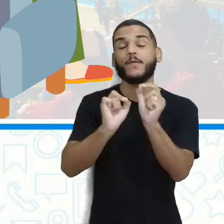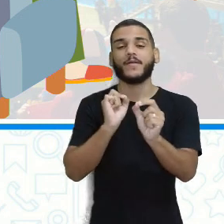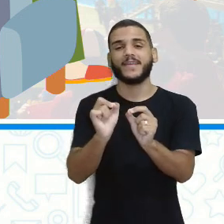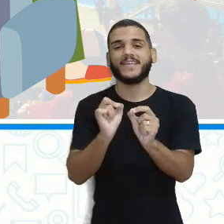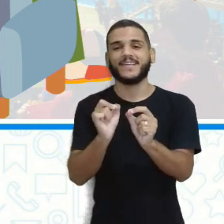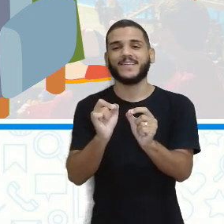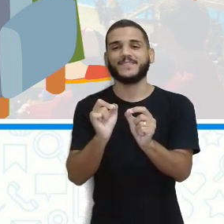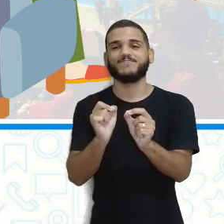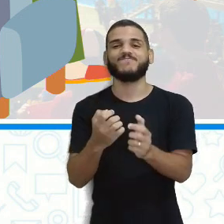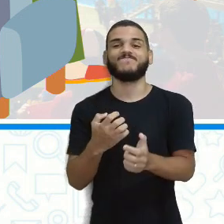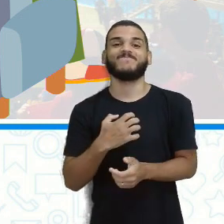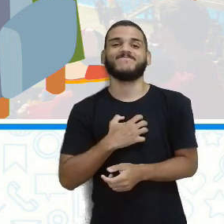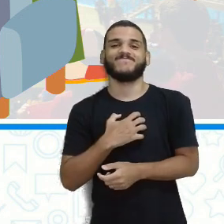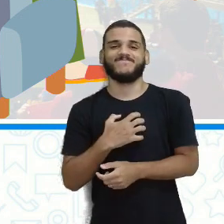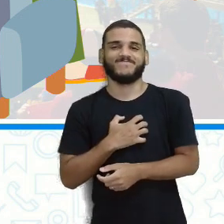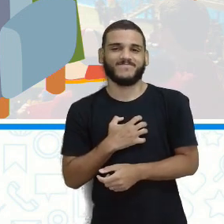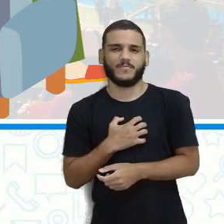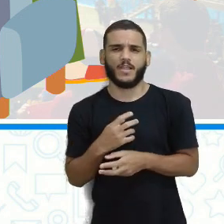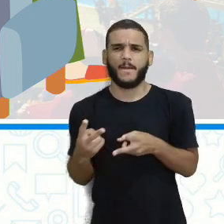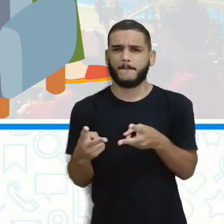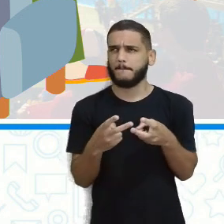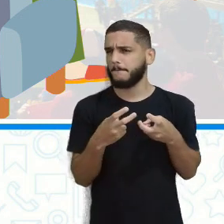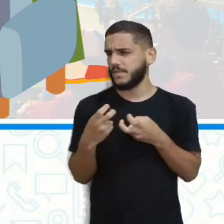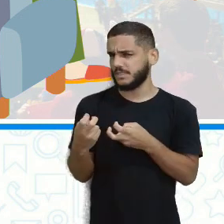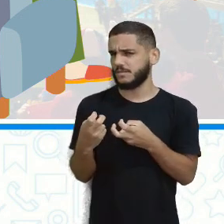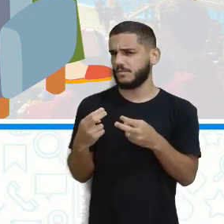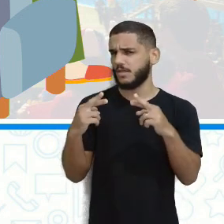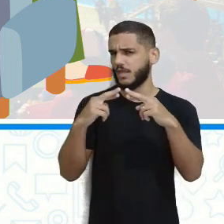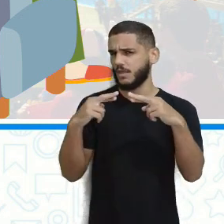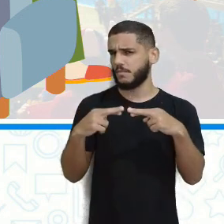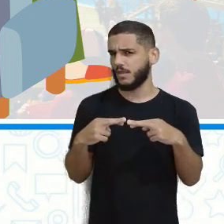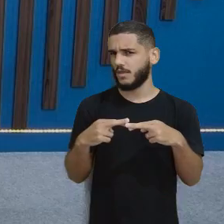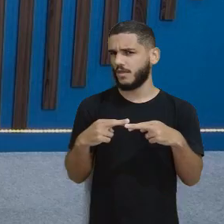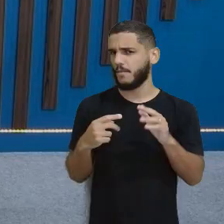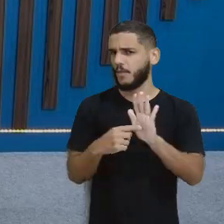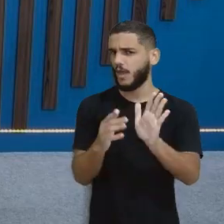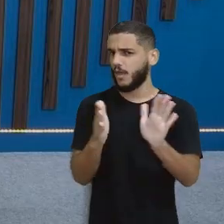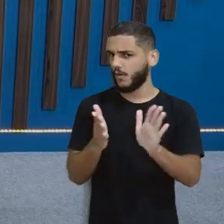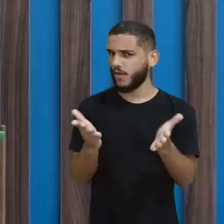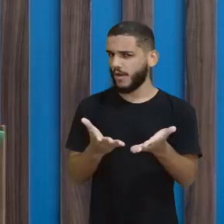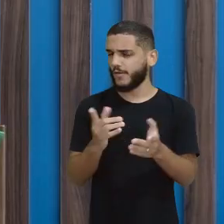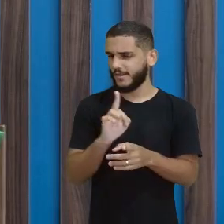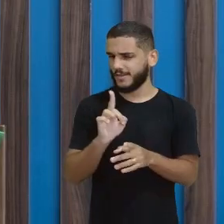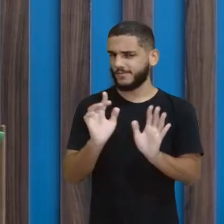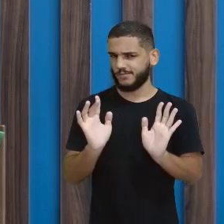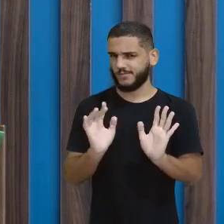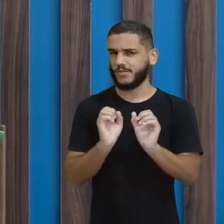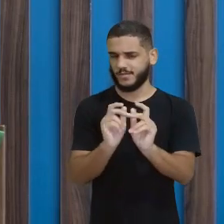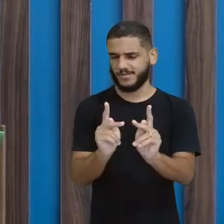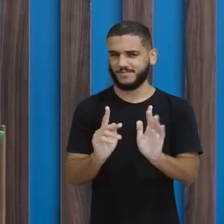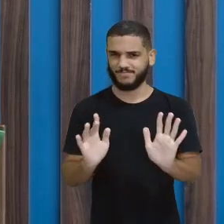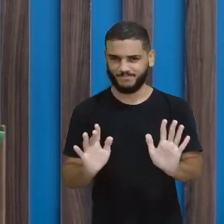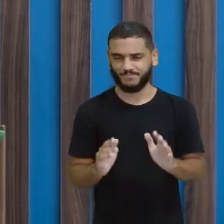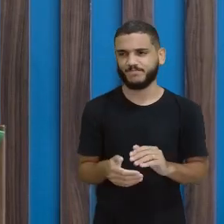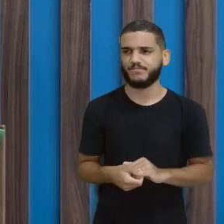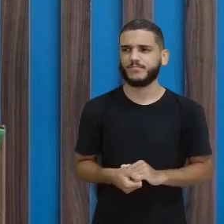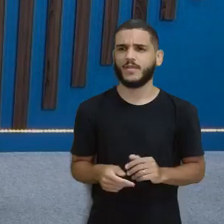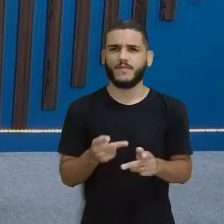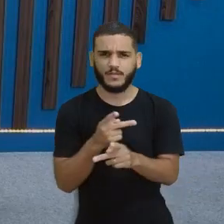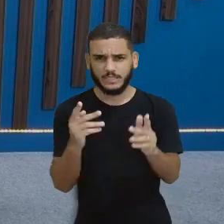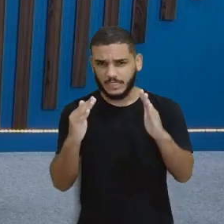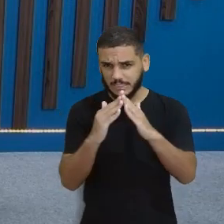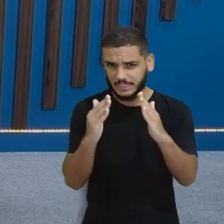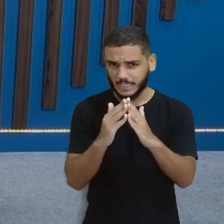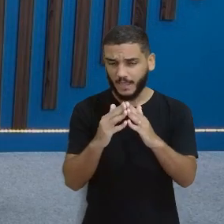Hum, já perceberam alguma rima aí? Não precisa revelar agora. Tá certo. Não precisa revelar agora, mas você aí em casa,